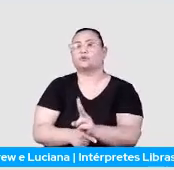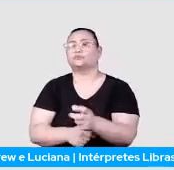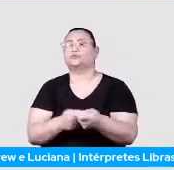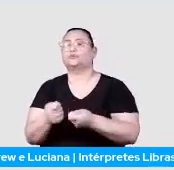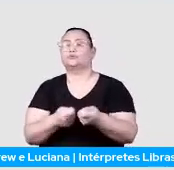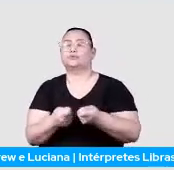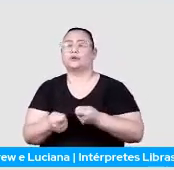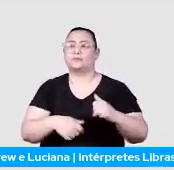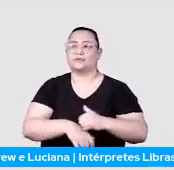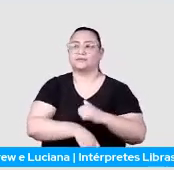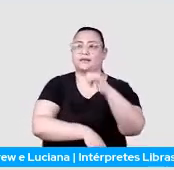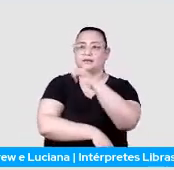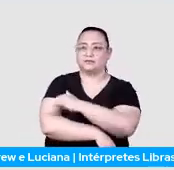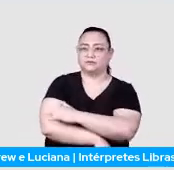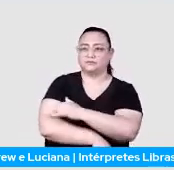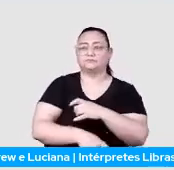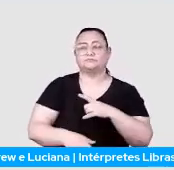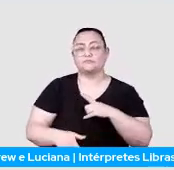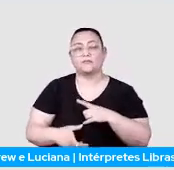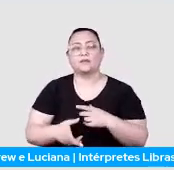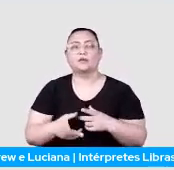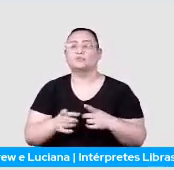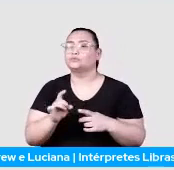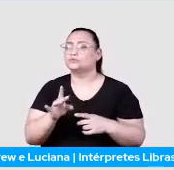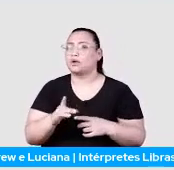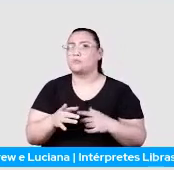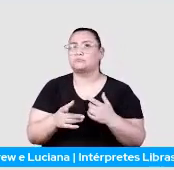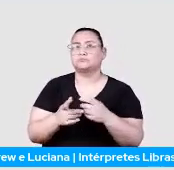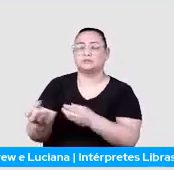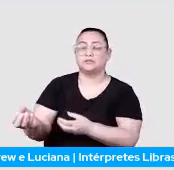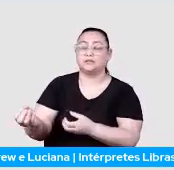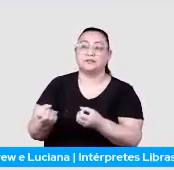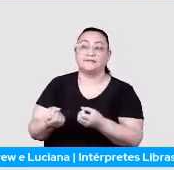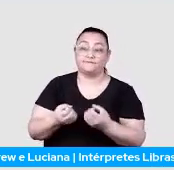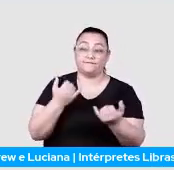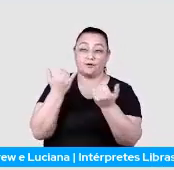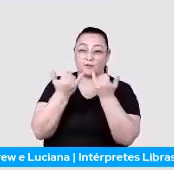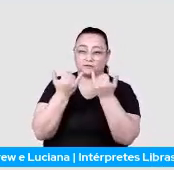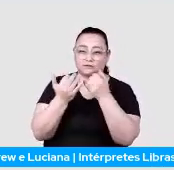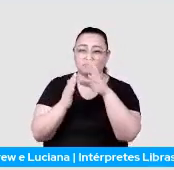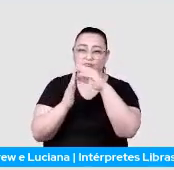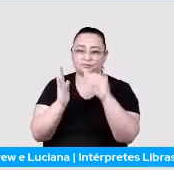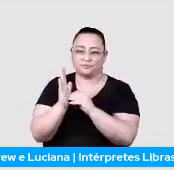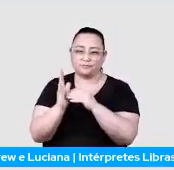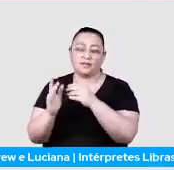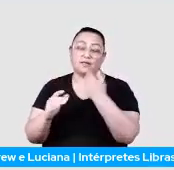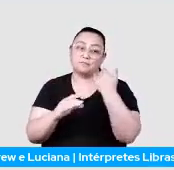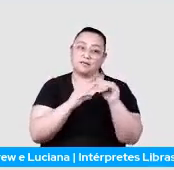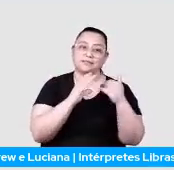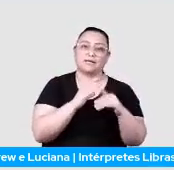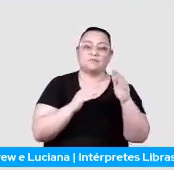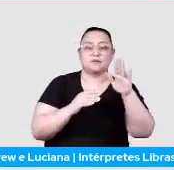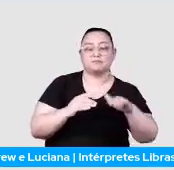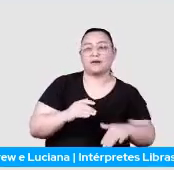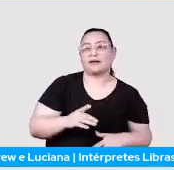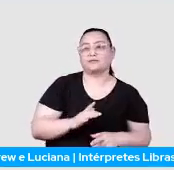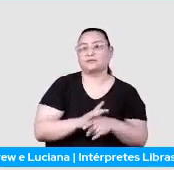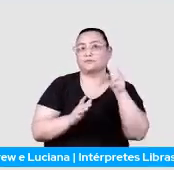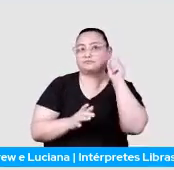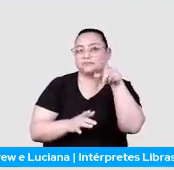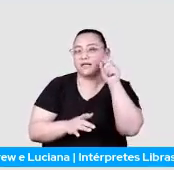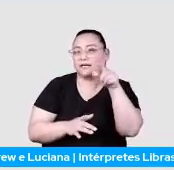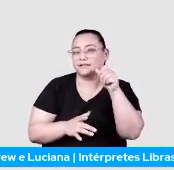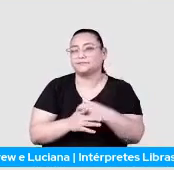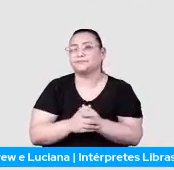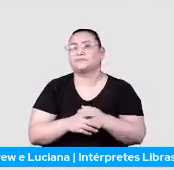E esse botzinho no Scrap. ele salvava no banco e depois jogava para os mais baratos para o Telegram, né? E às vezes ele parava de ser do nada,